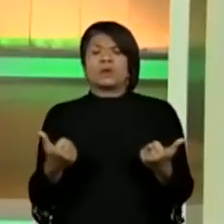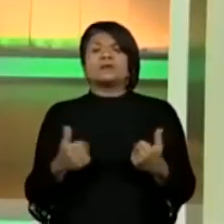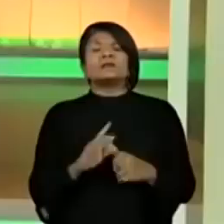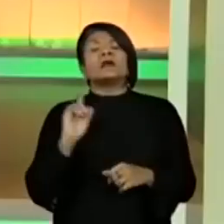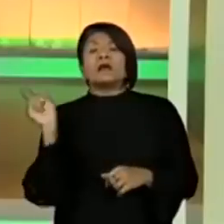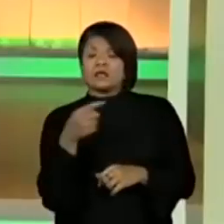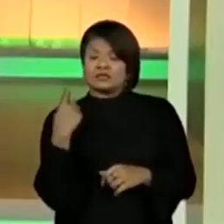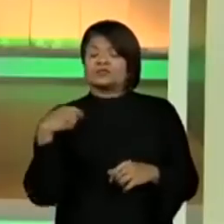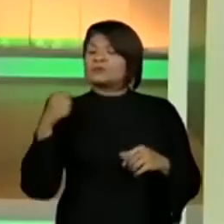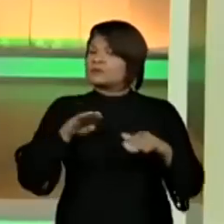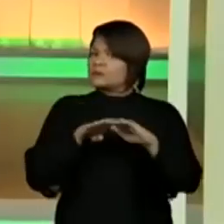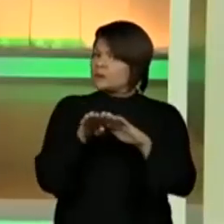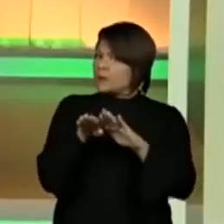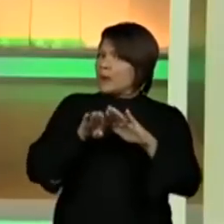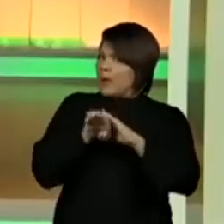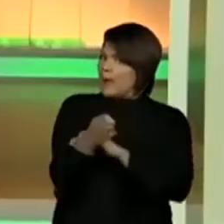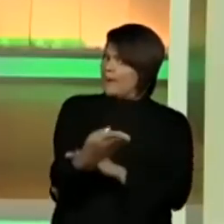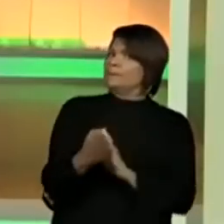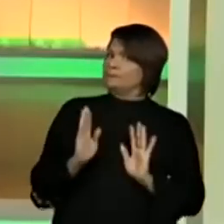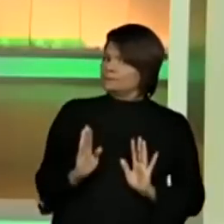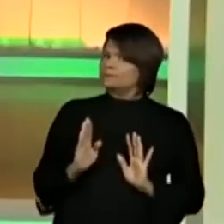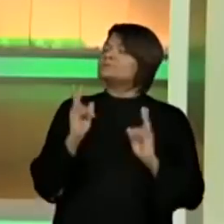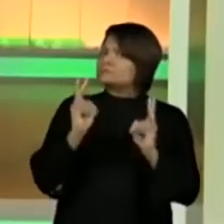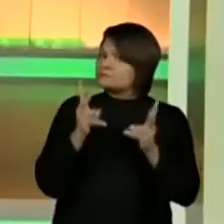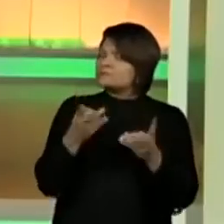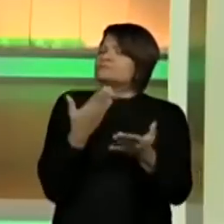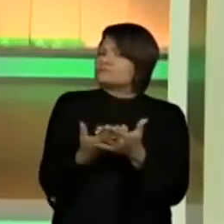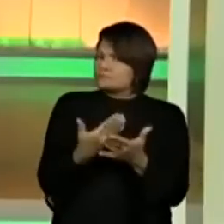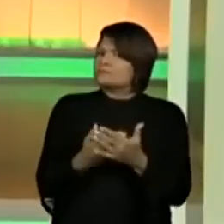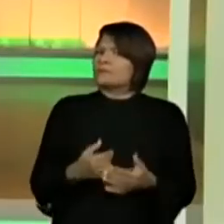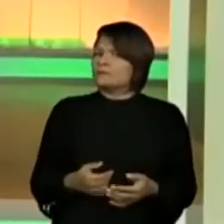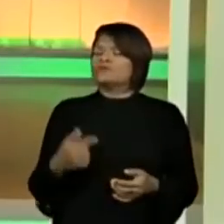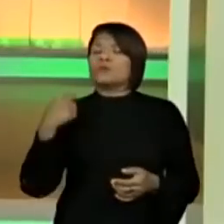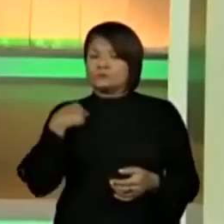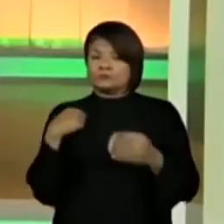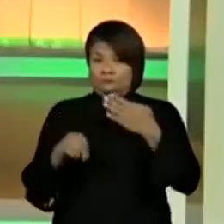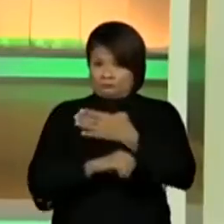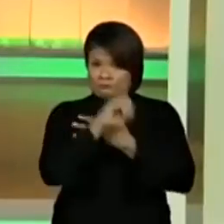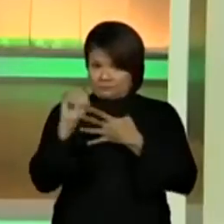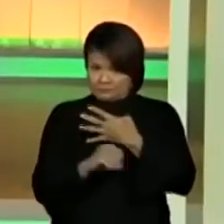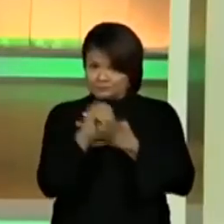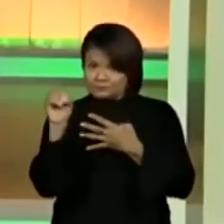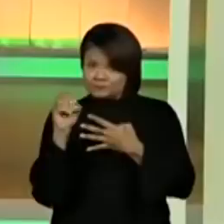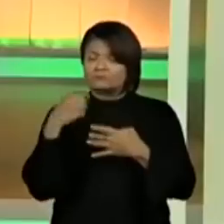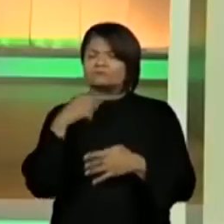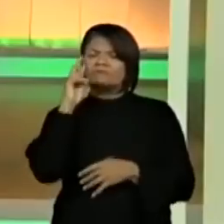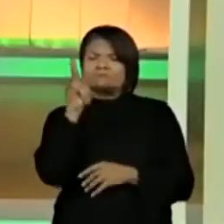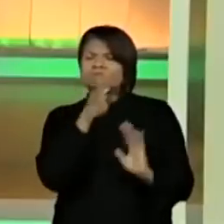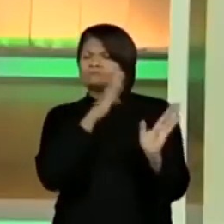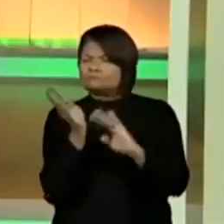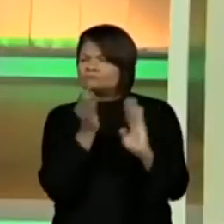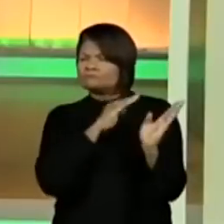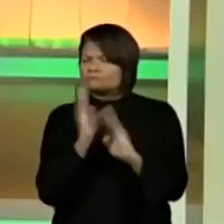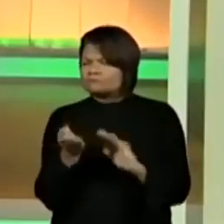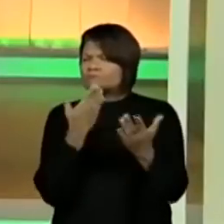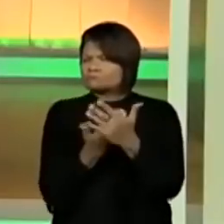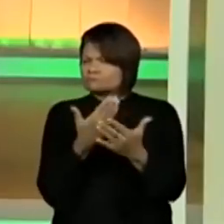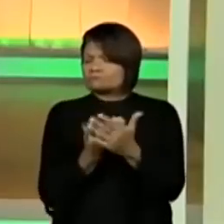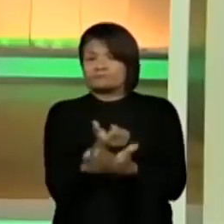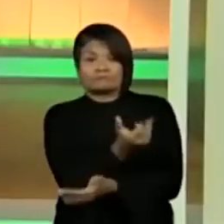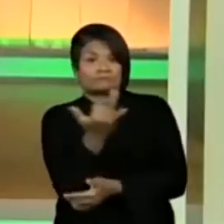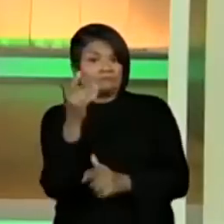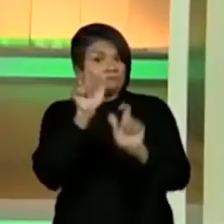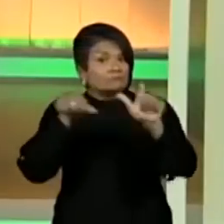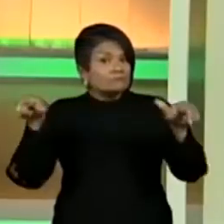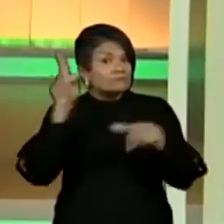um hábito de estudo. Já assisti algumas aulas aqui do Centro de Mídias e vi, inclusive, muitos professores